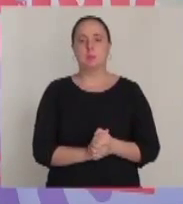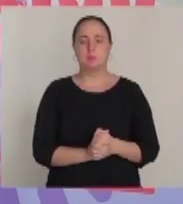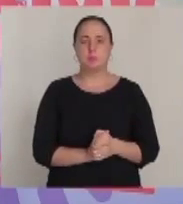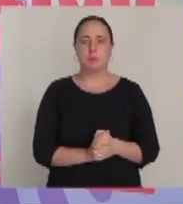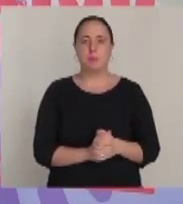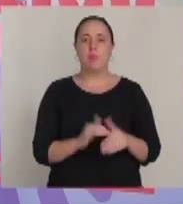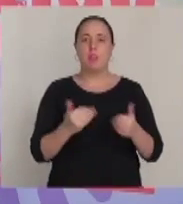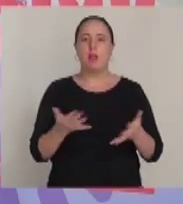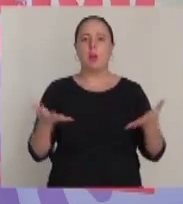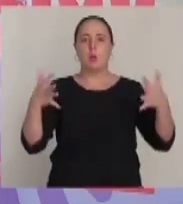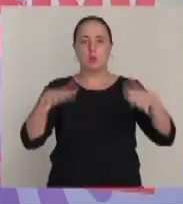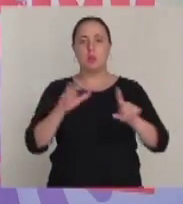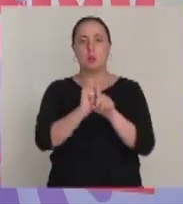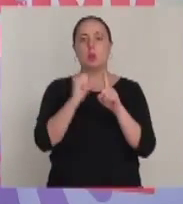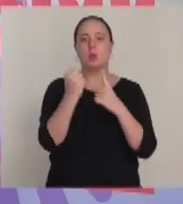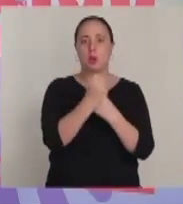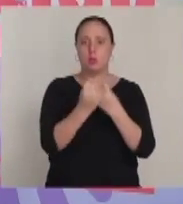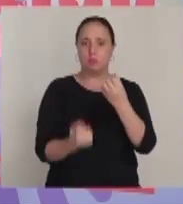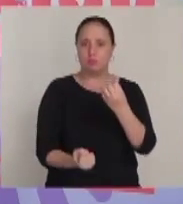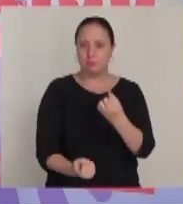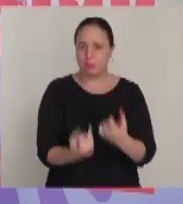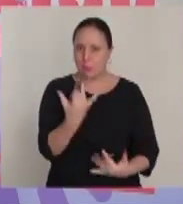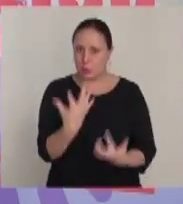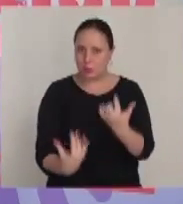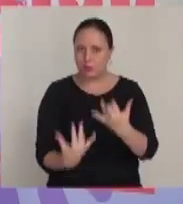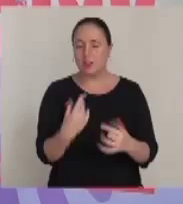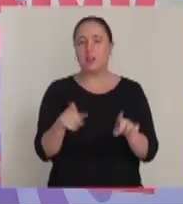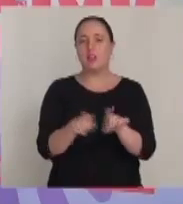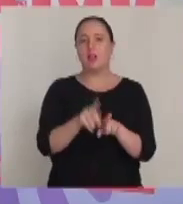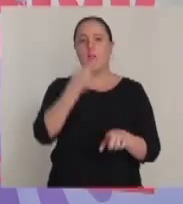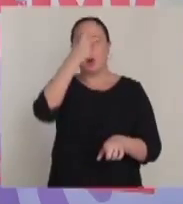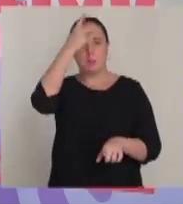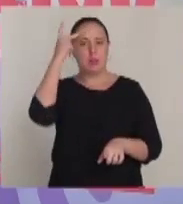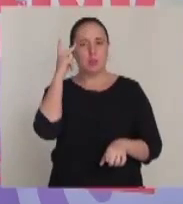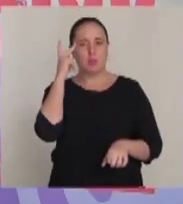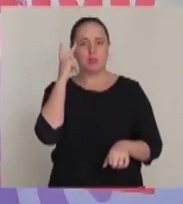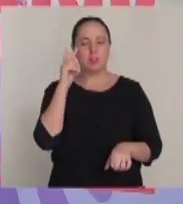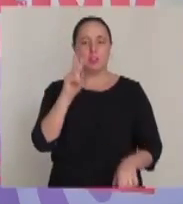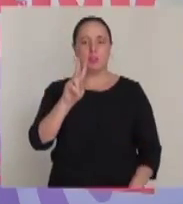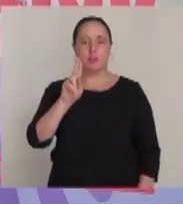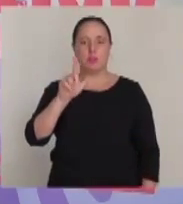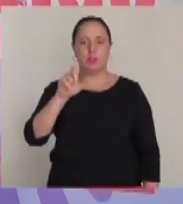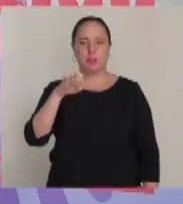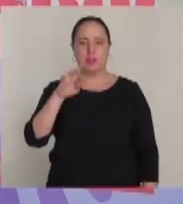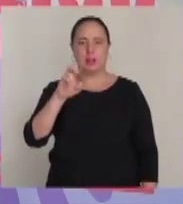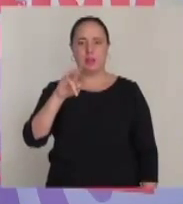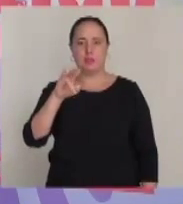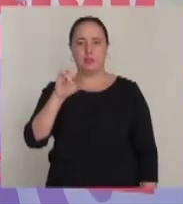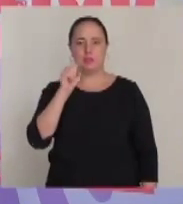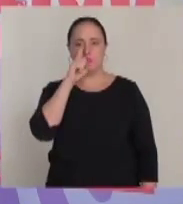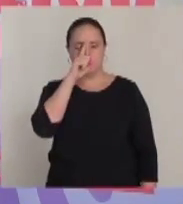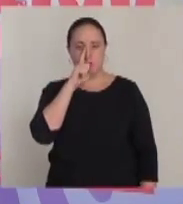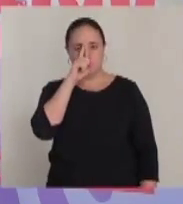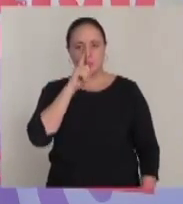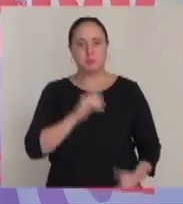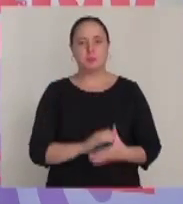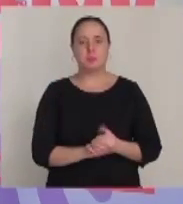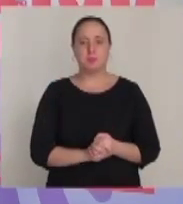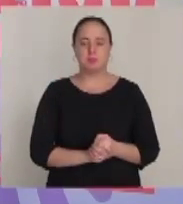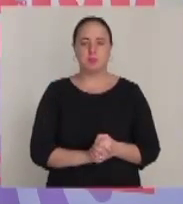Constituição Federal, do ponto de vista de inclusão socioprodutiva de pessoas vulneráveis.